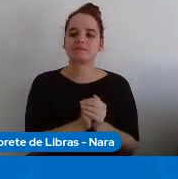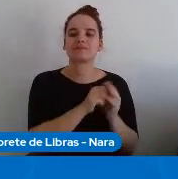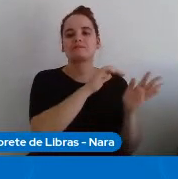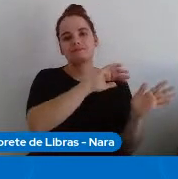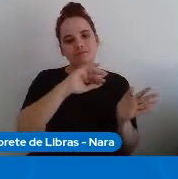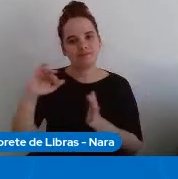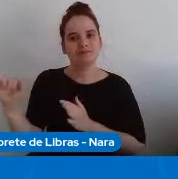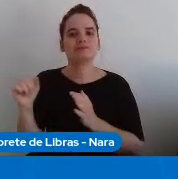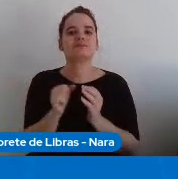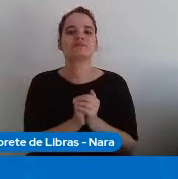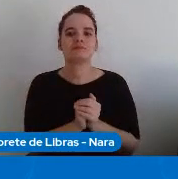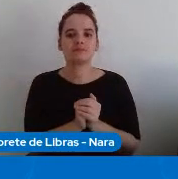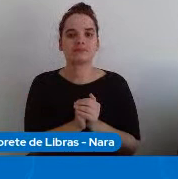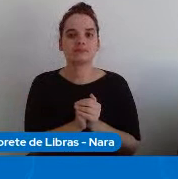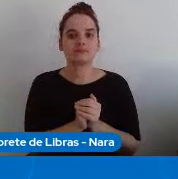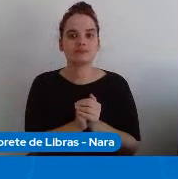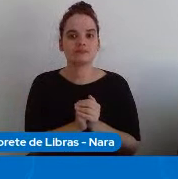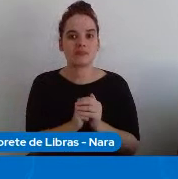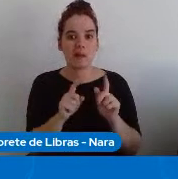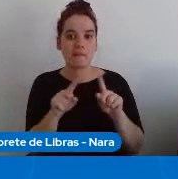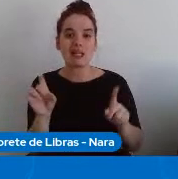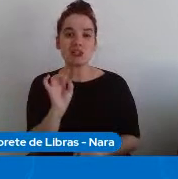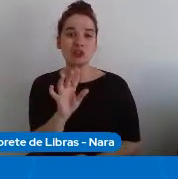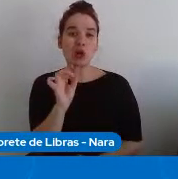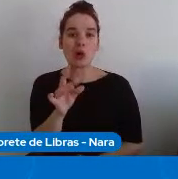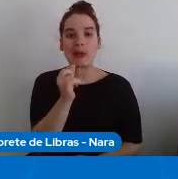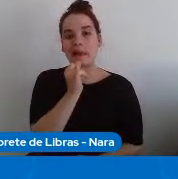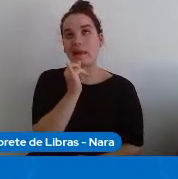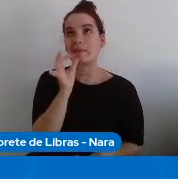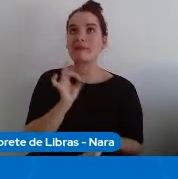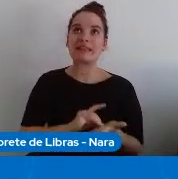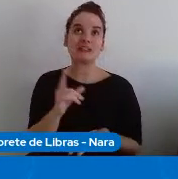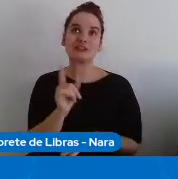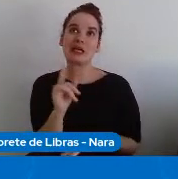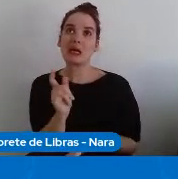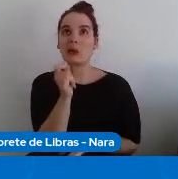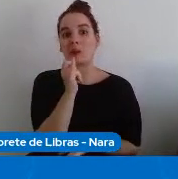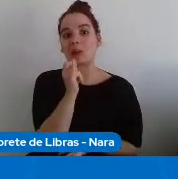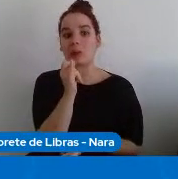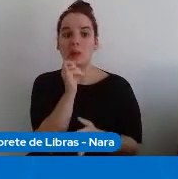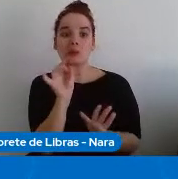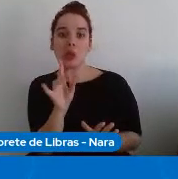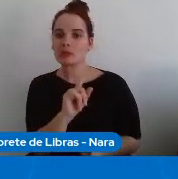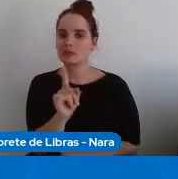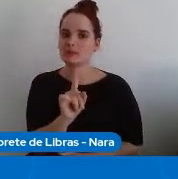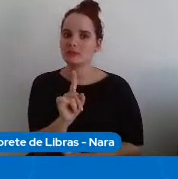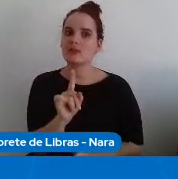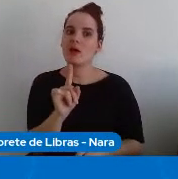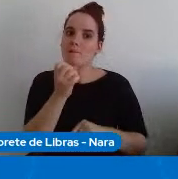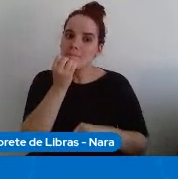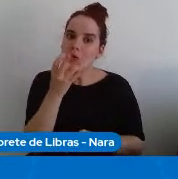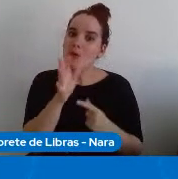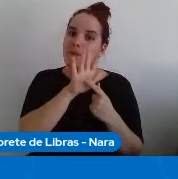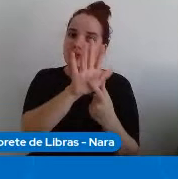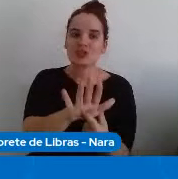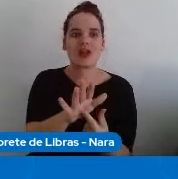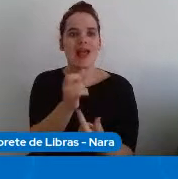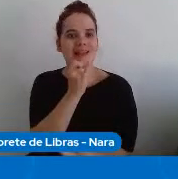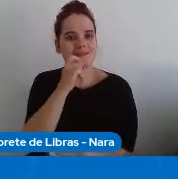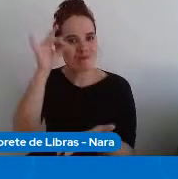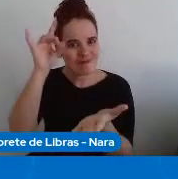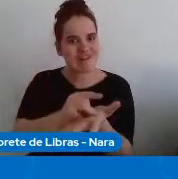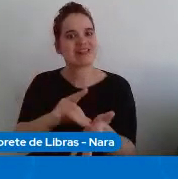que não basta ficar só em casos de fictícios é importante você trazer na sequência um caso real para você